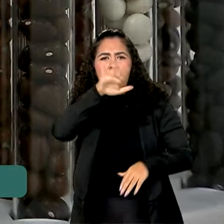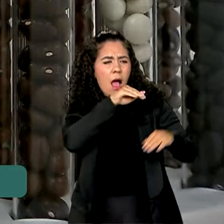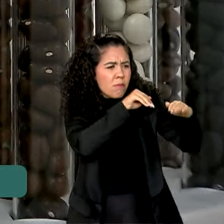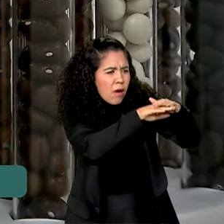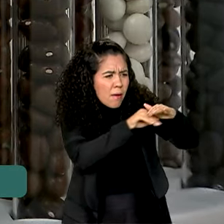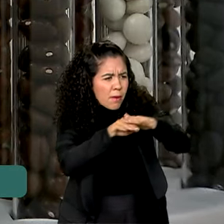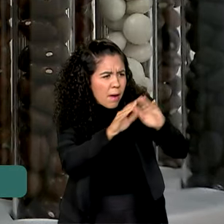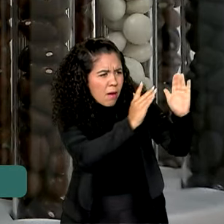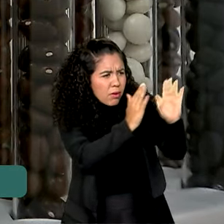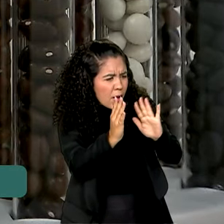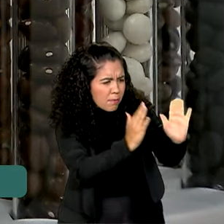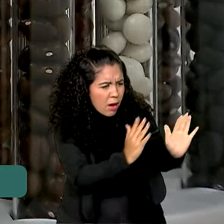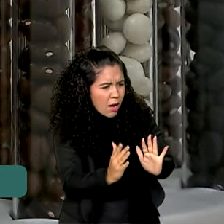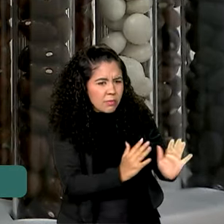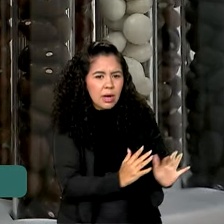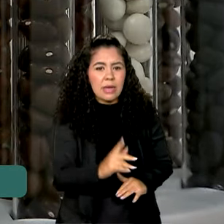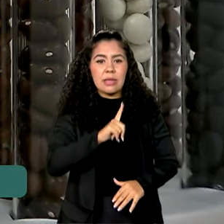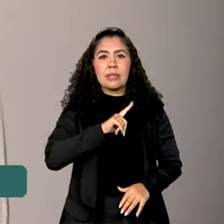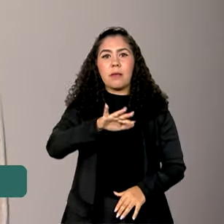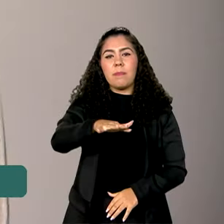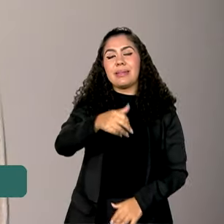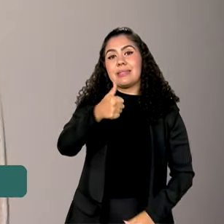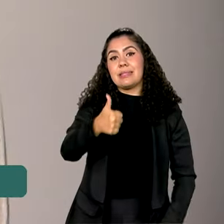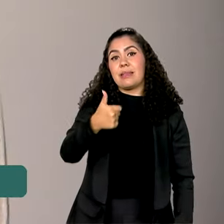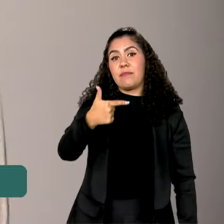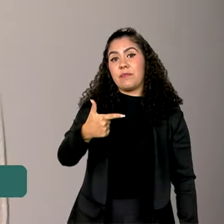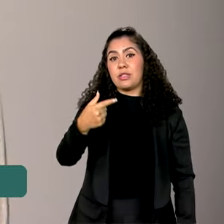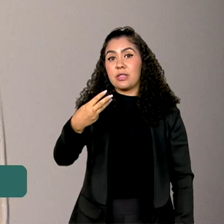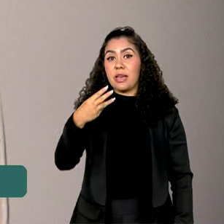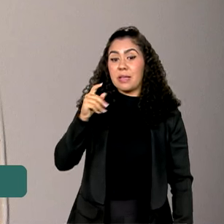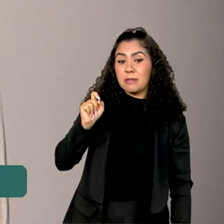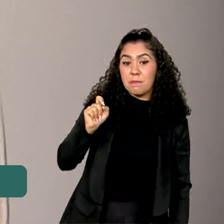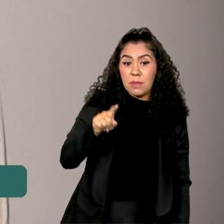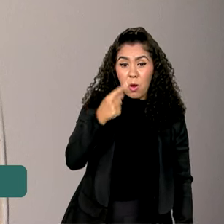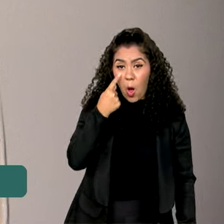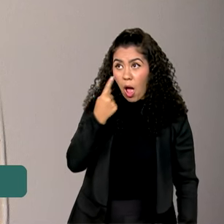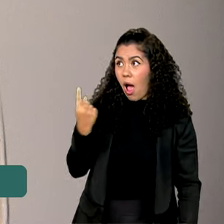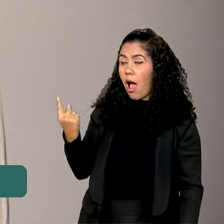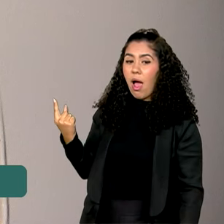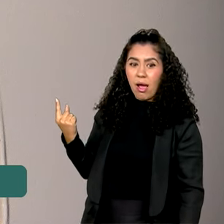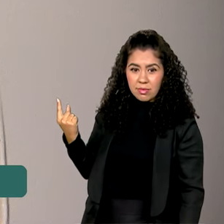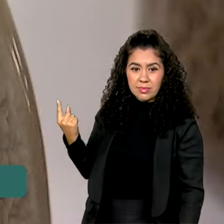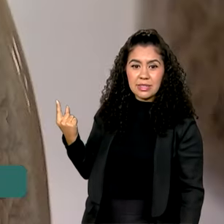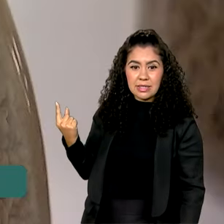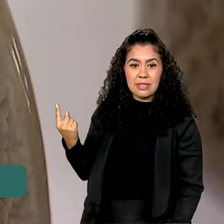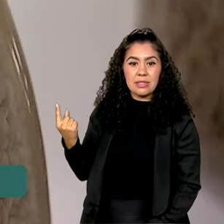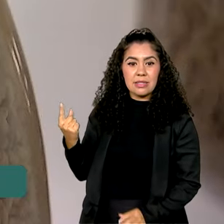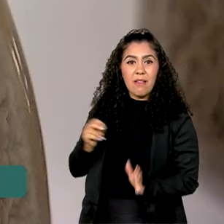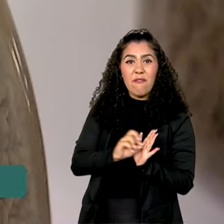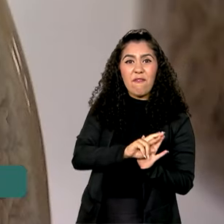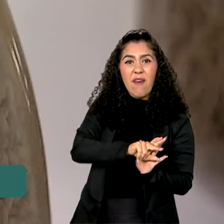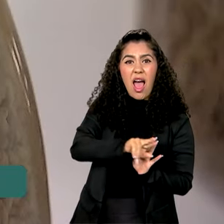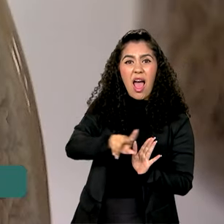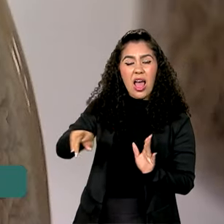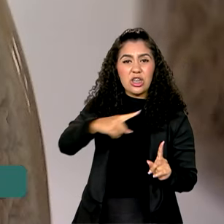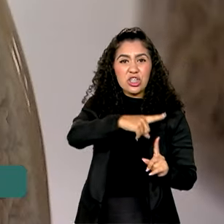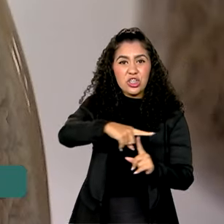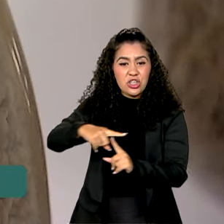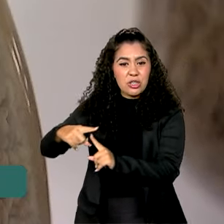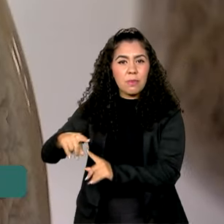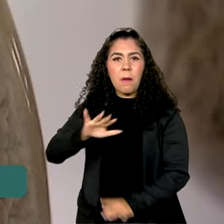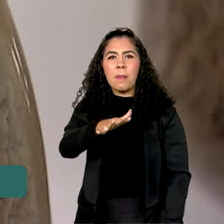mundo, com cerca de 123 mil amostras de sementes, de aproximadamente 1.100